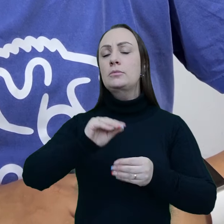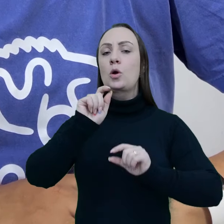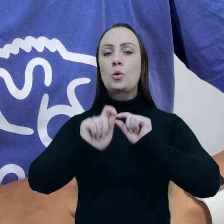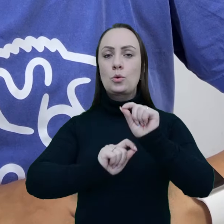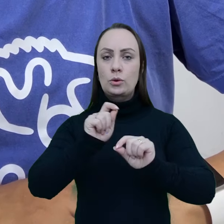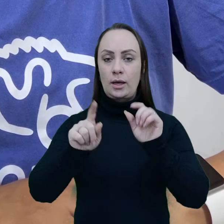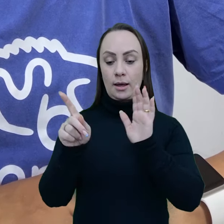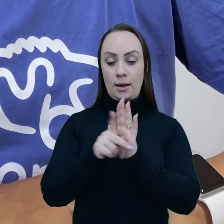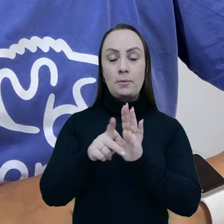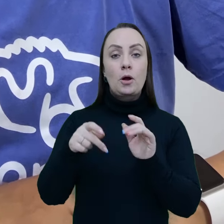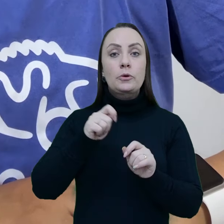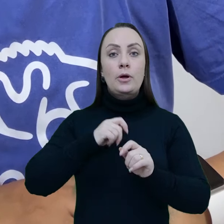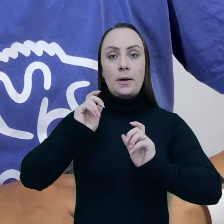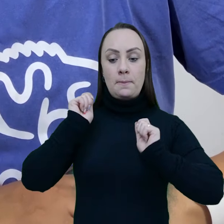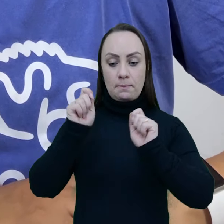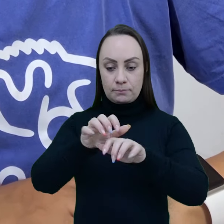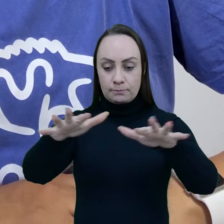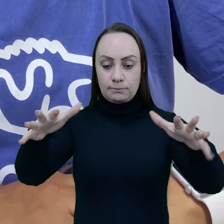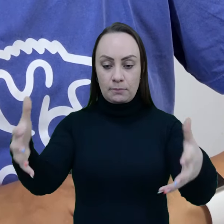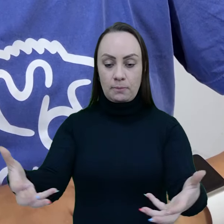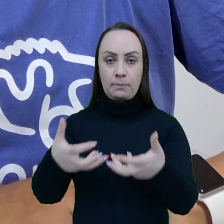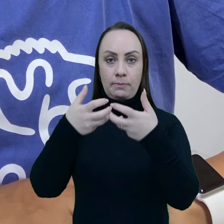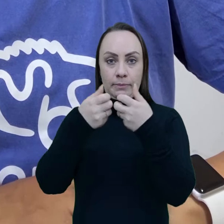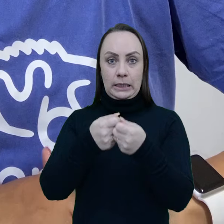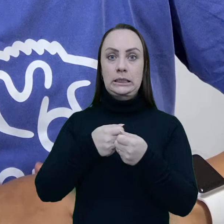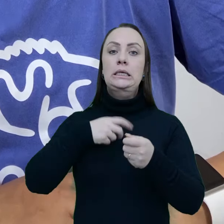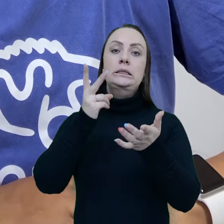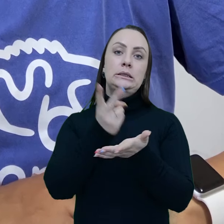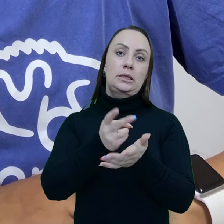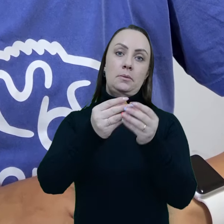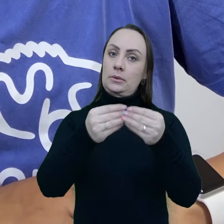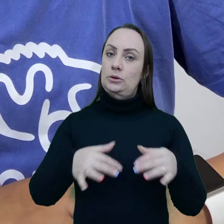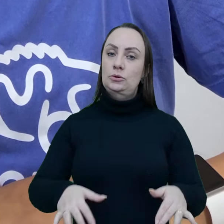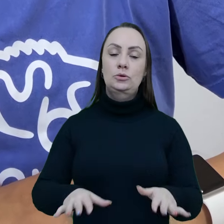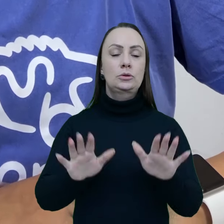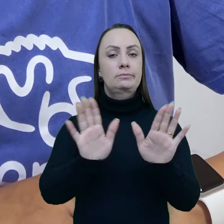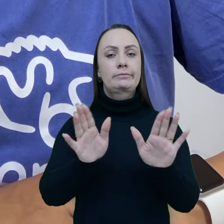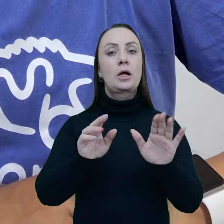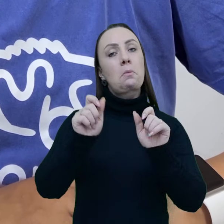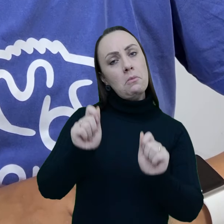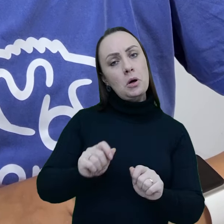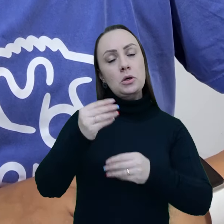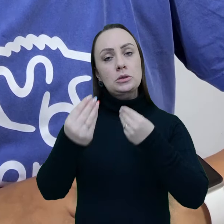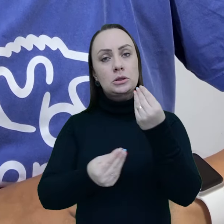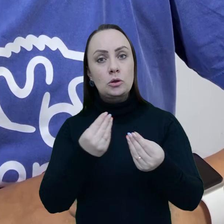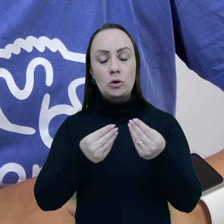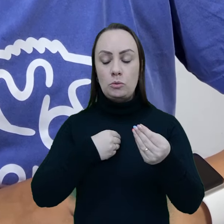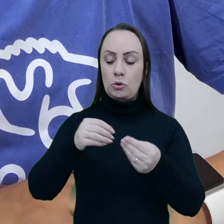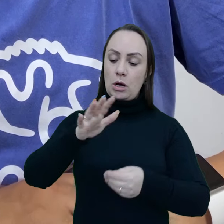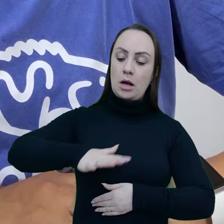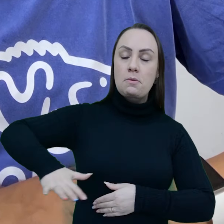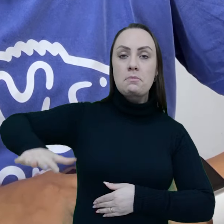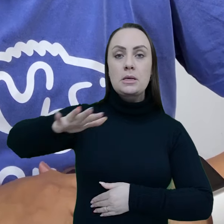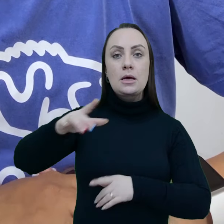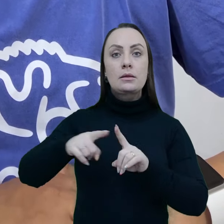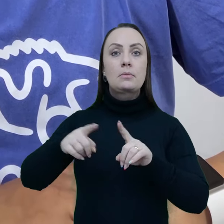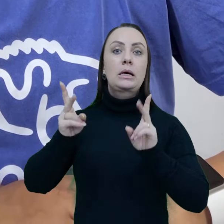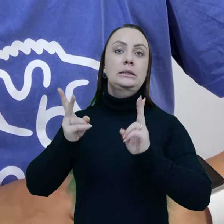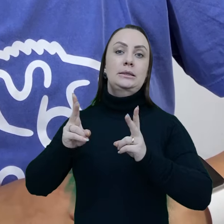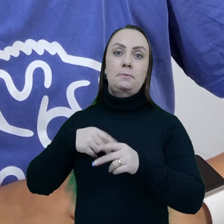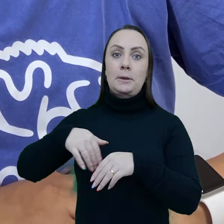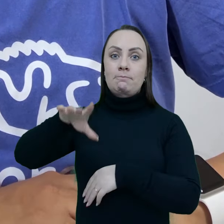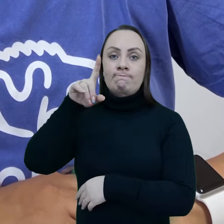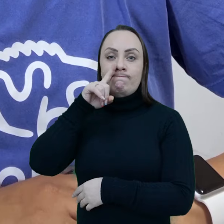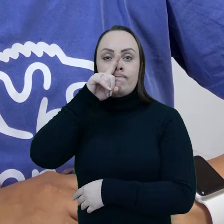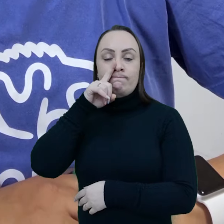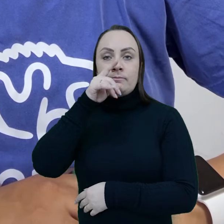existe aquela conotação ou a denotação de umas pescarias extremamente danosas a partir do ponto de que elas são pouco seletivas e